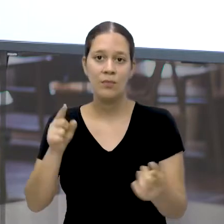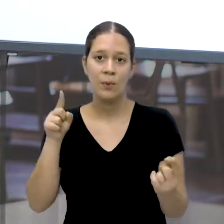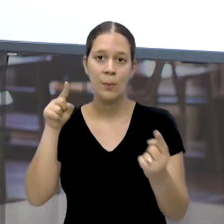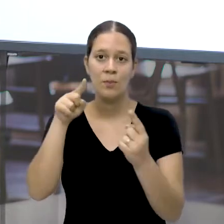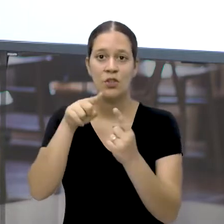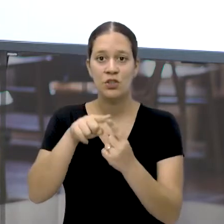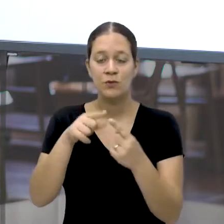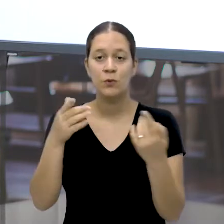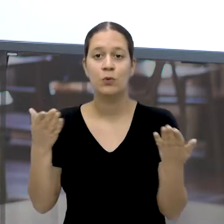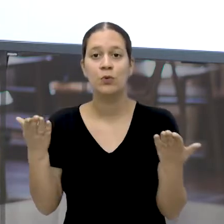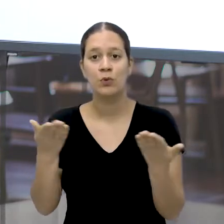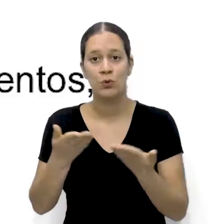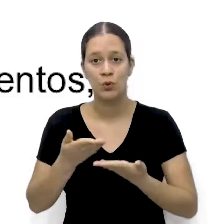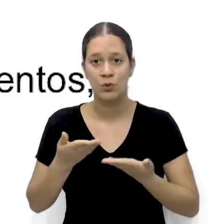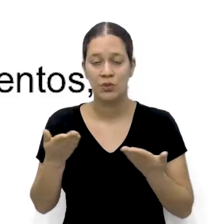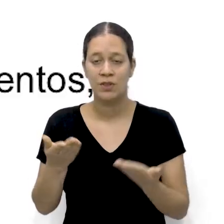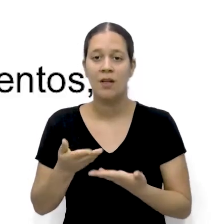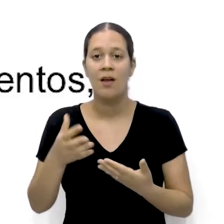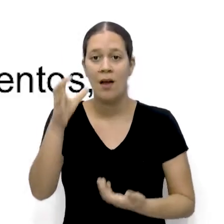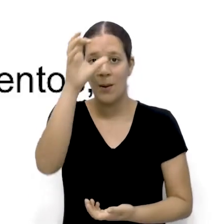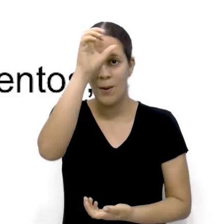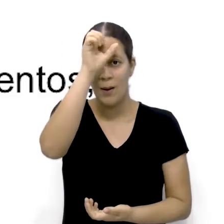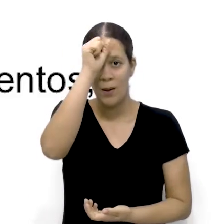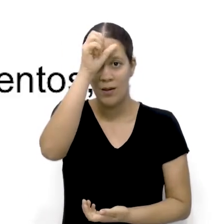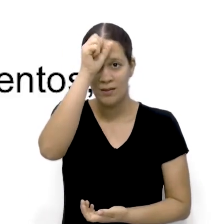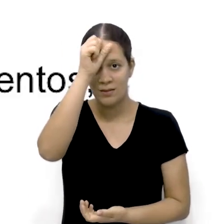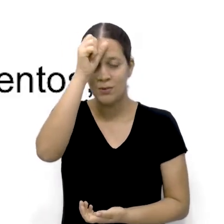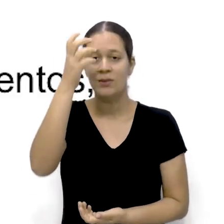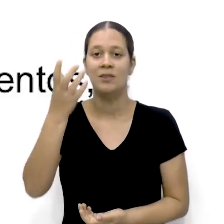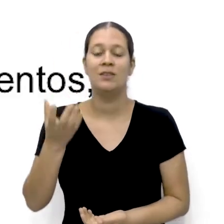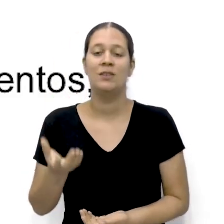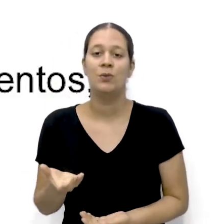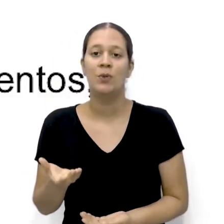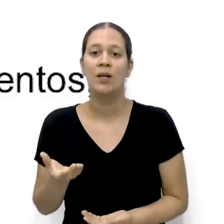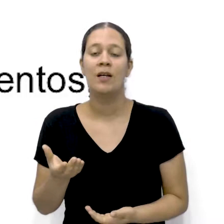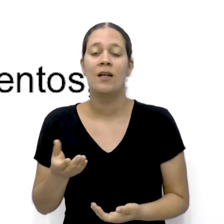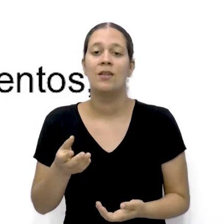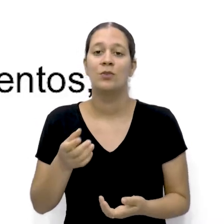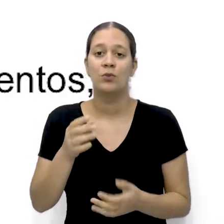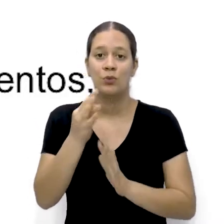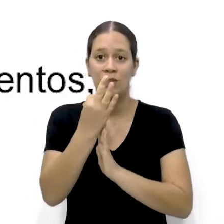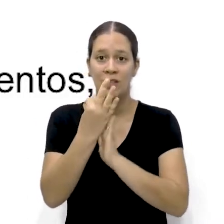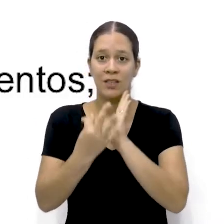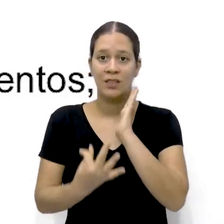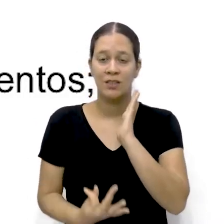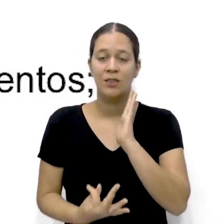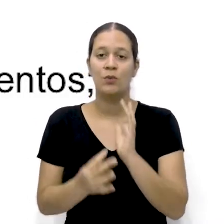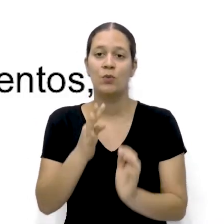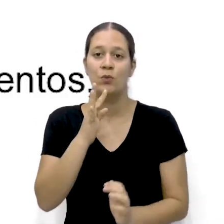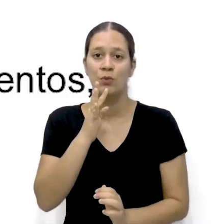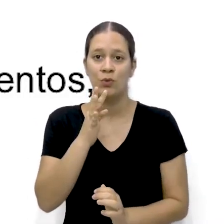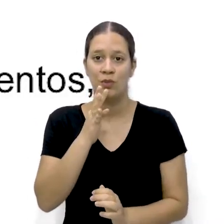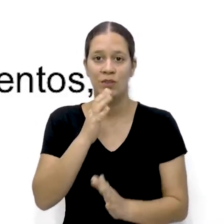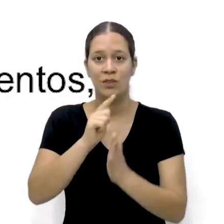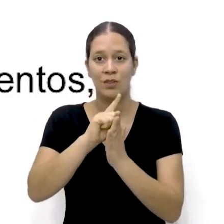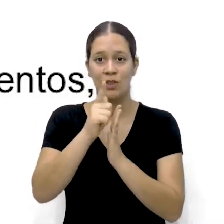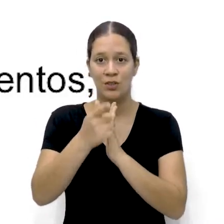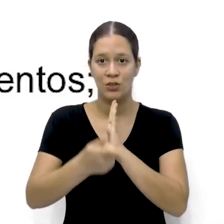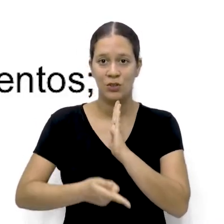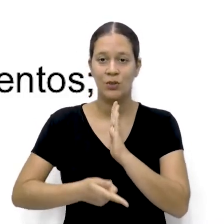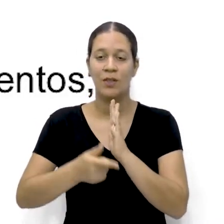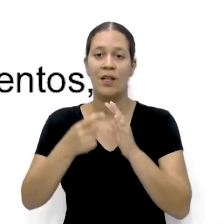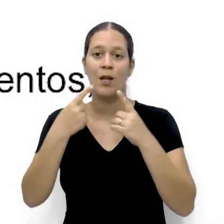da aula de hoje será justamente aprender Aprender o sentido dos textos Conhecer o gênero prestigioso de carta de